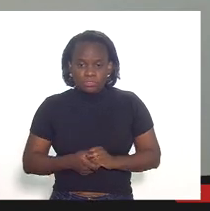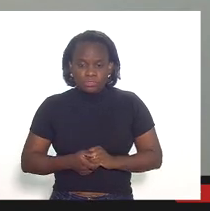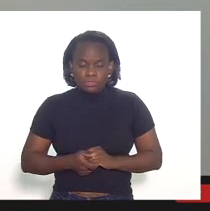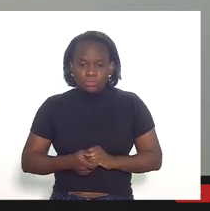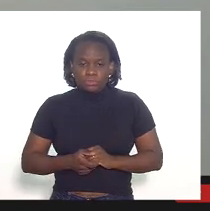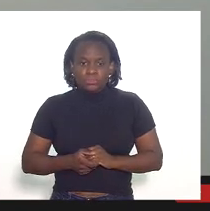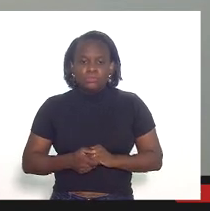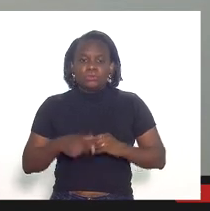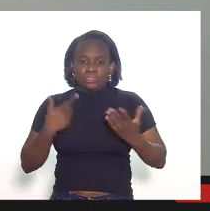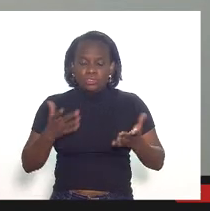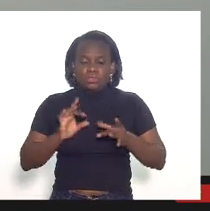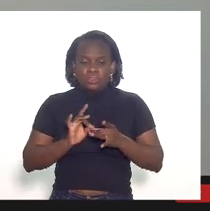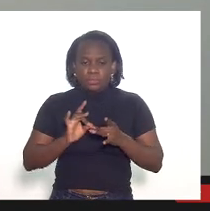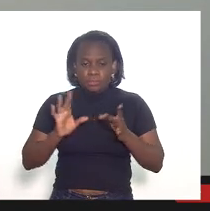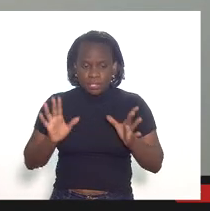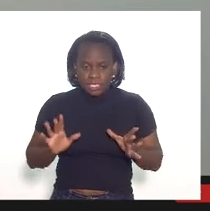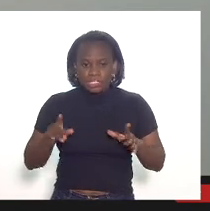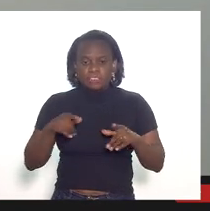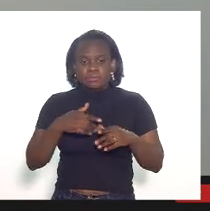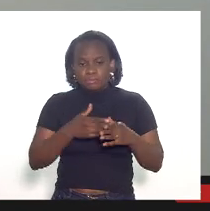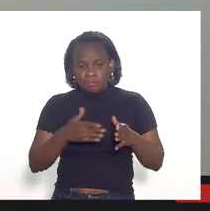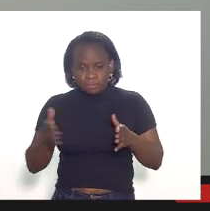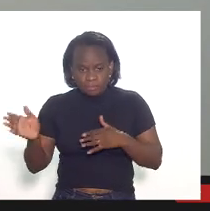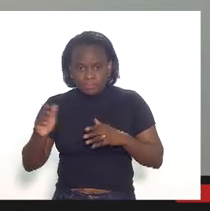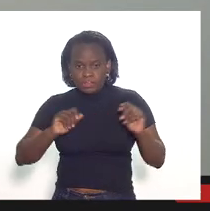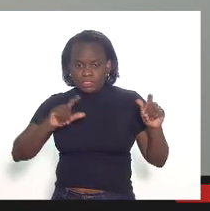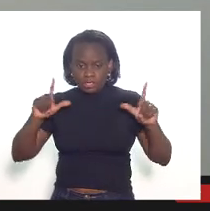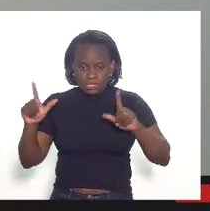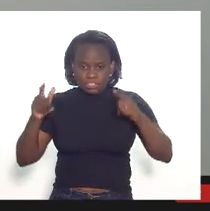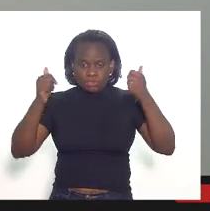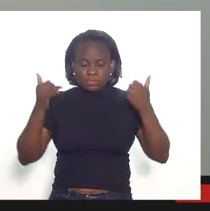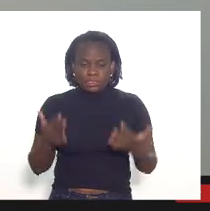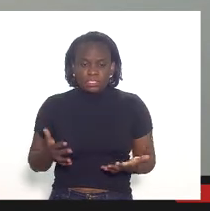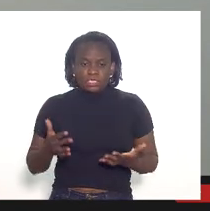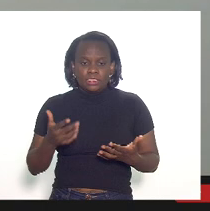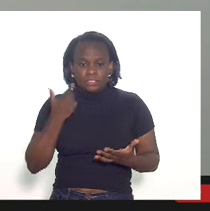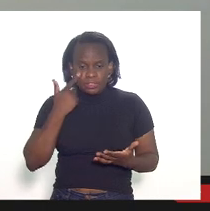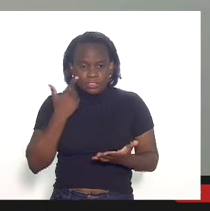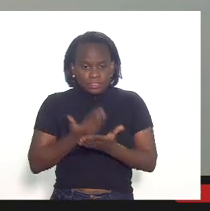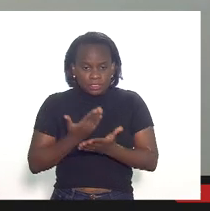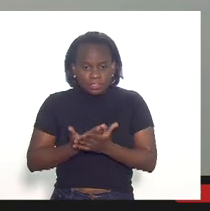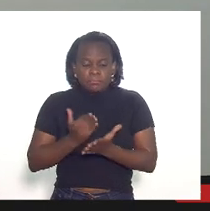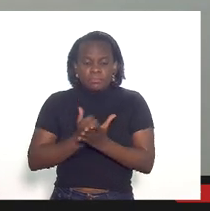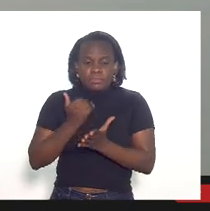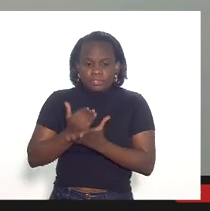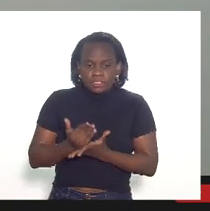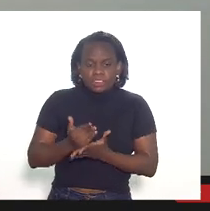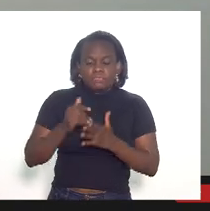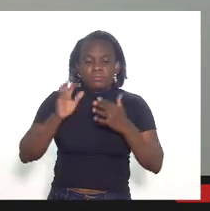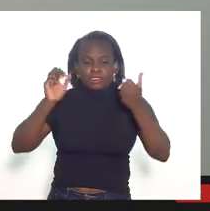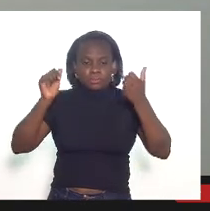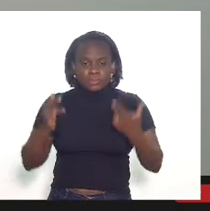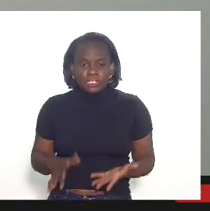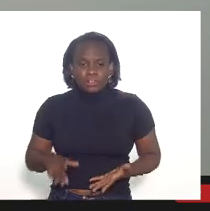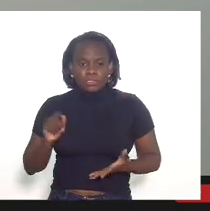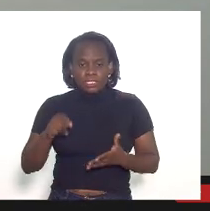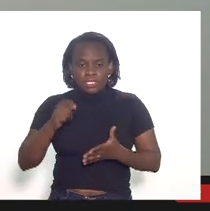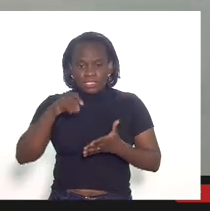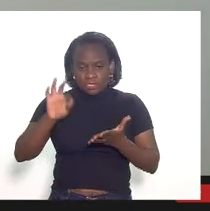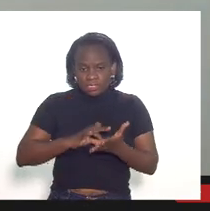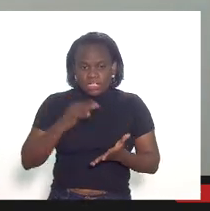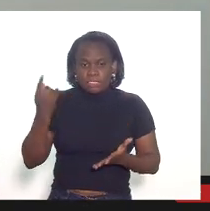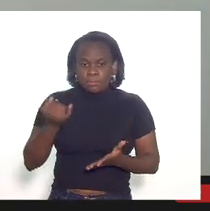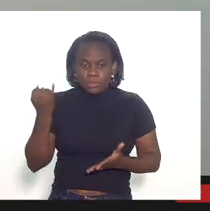eu vou tomar a liberdade de passar esse slide do afrentamento para a gente se debruçar um pouquinho mais à frente mas para falar que essa rúbrica é